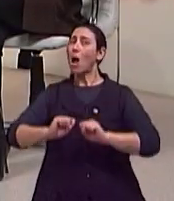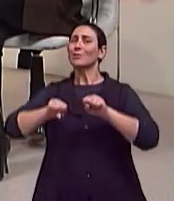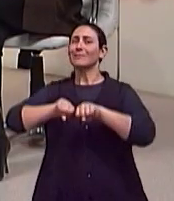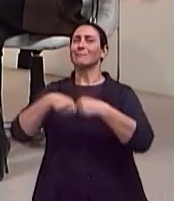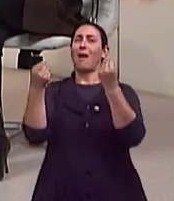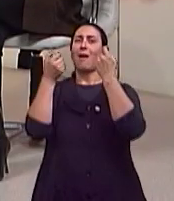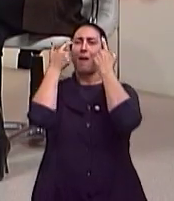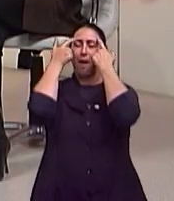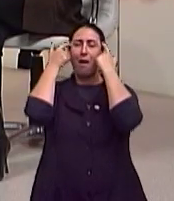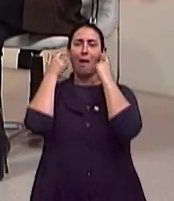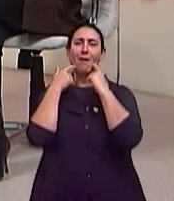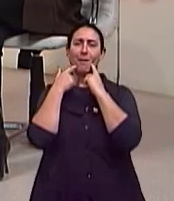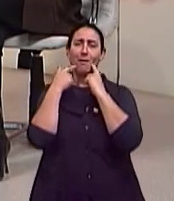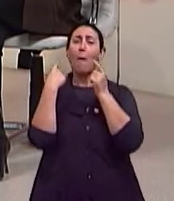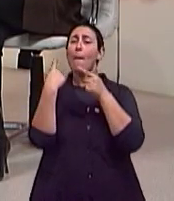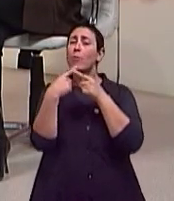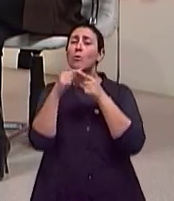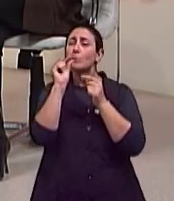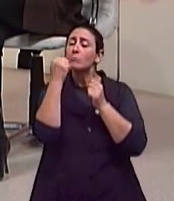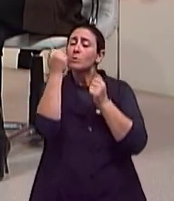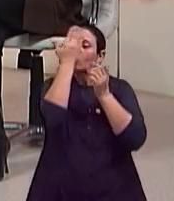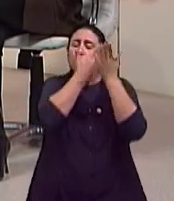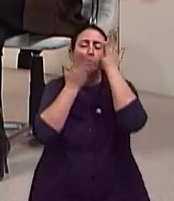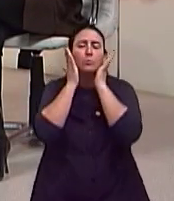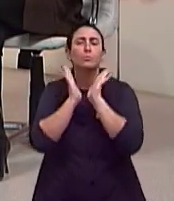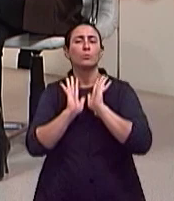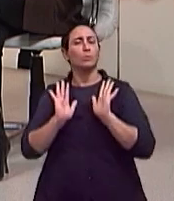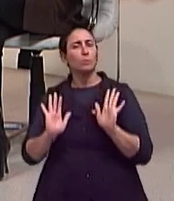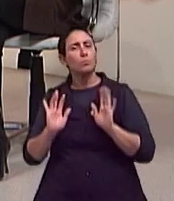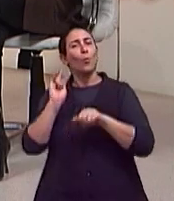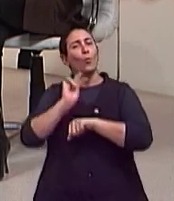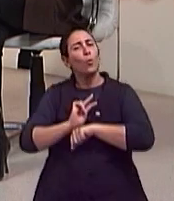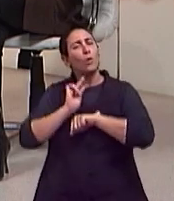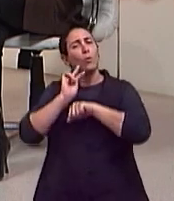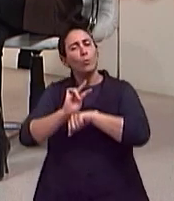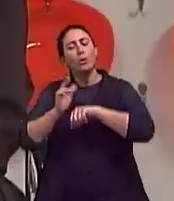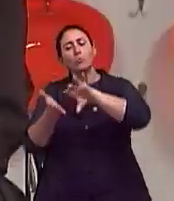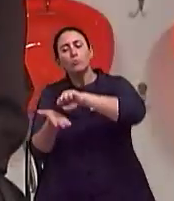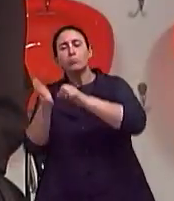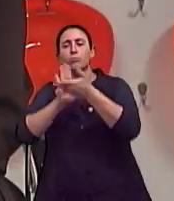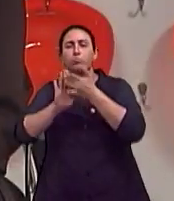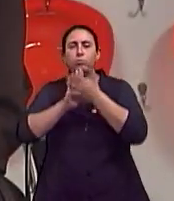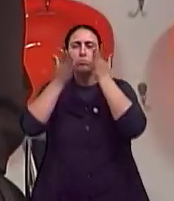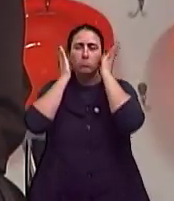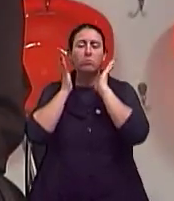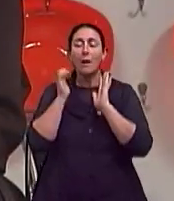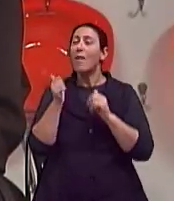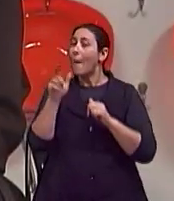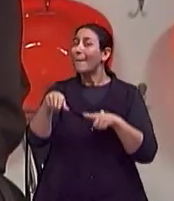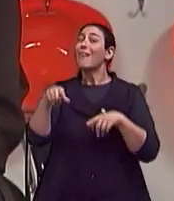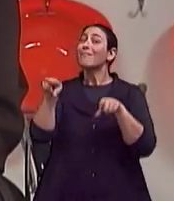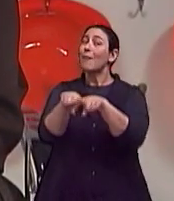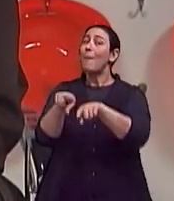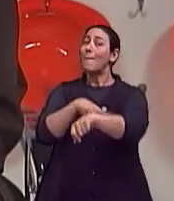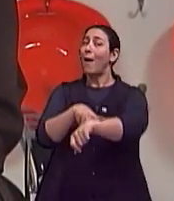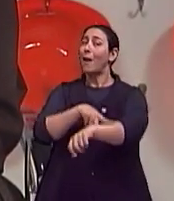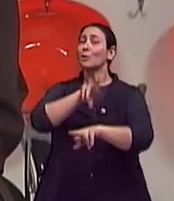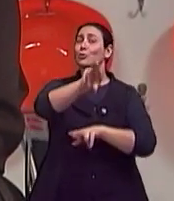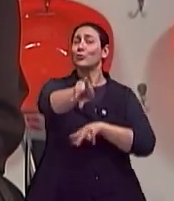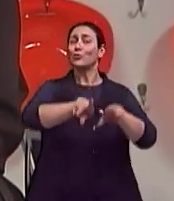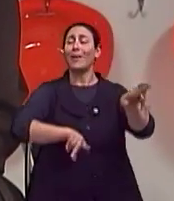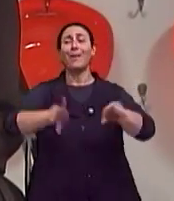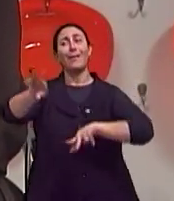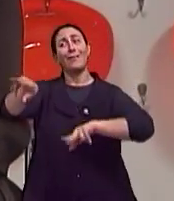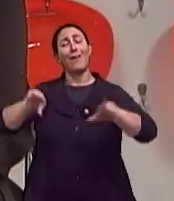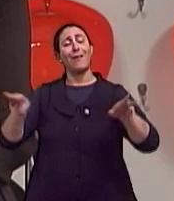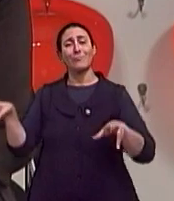ajuda a desordenar o crescimento e a recuperação da nossa pele. E também, a minha pele é diferente da sua, que está em casa. Sem Quer dizer, é